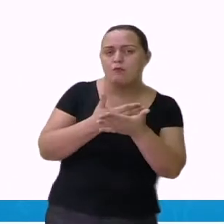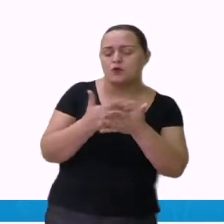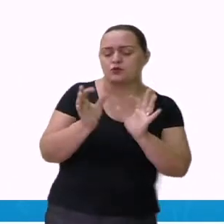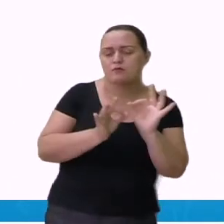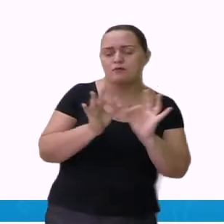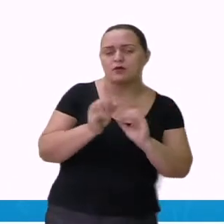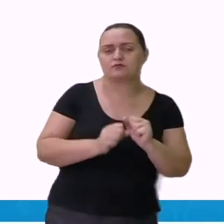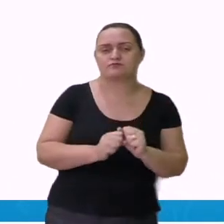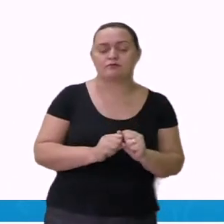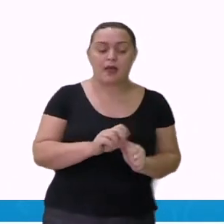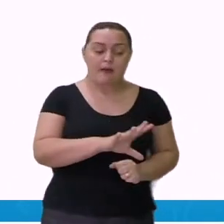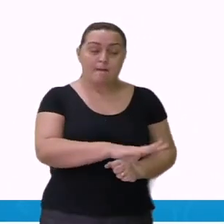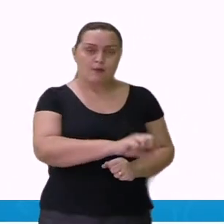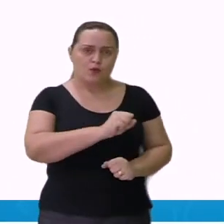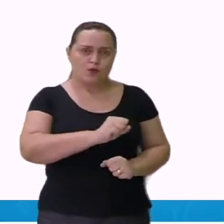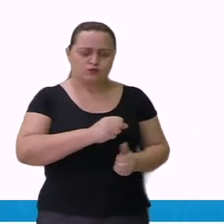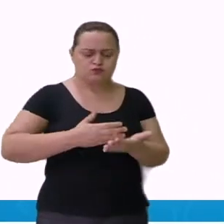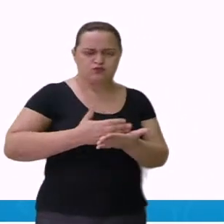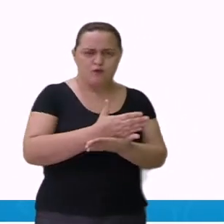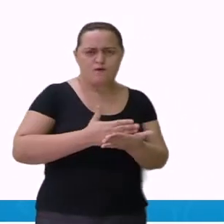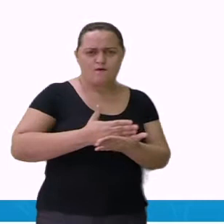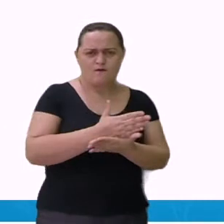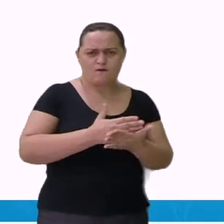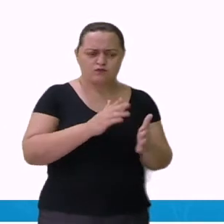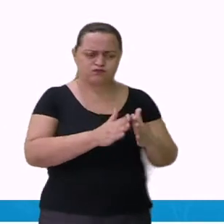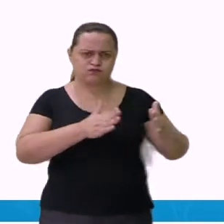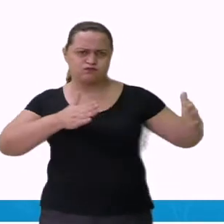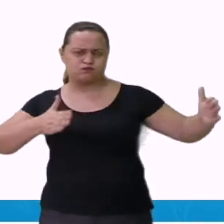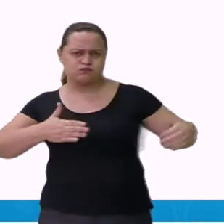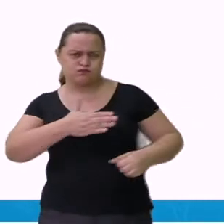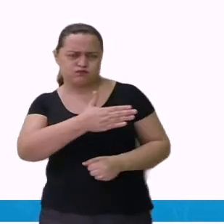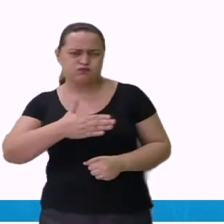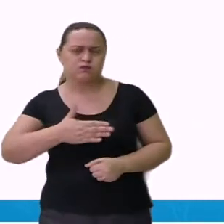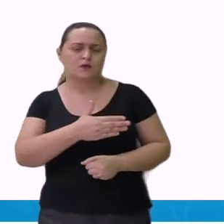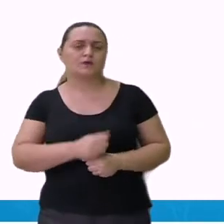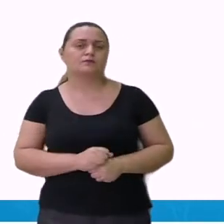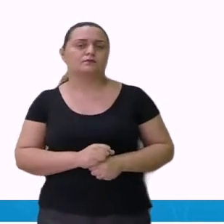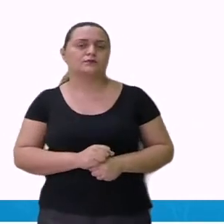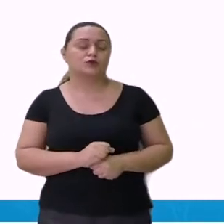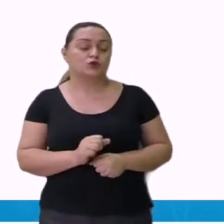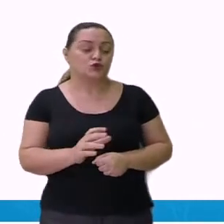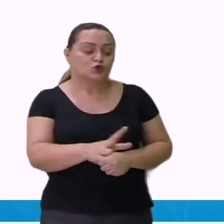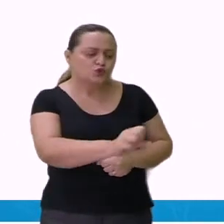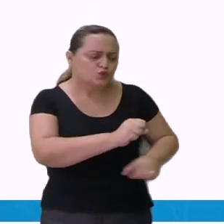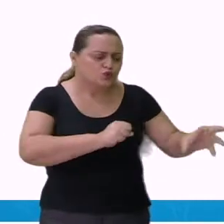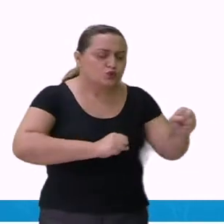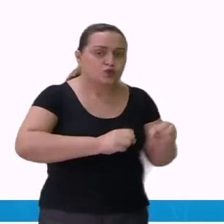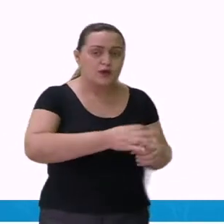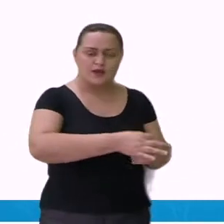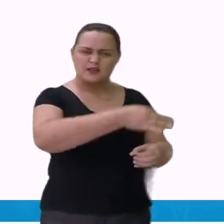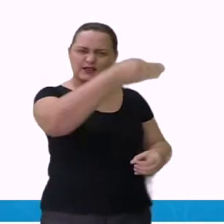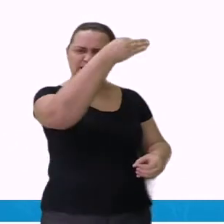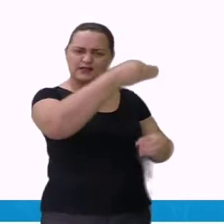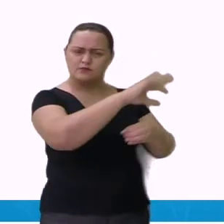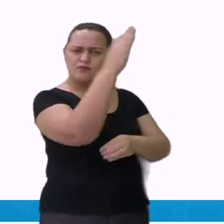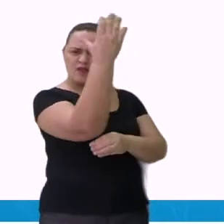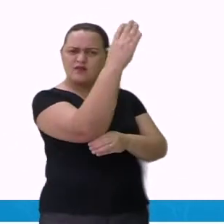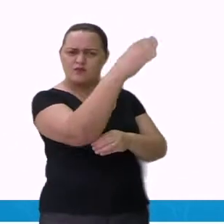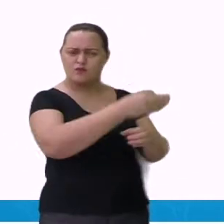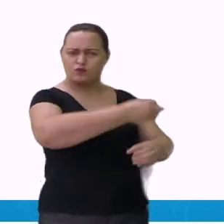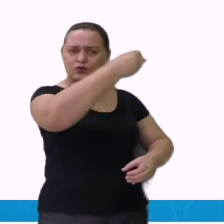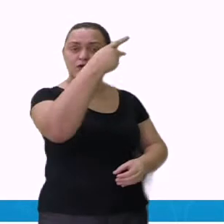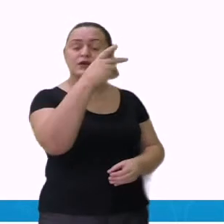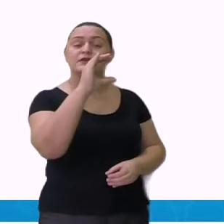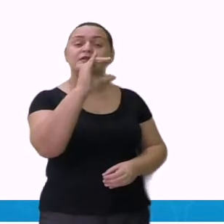facão e pôs-se a juntar cipós, apressado e ansioso. A onça